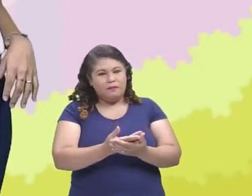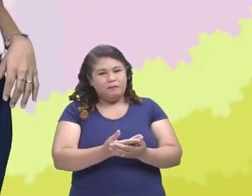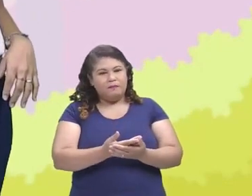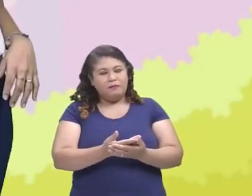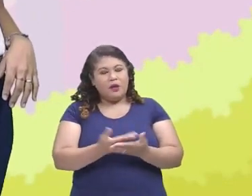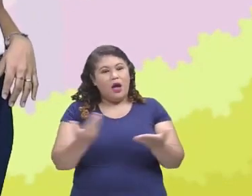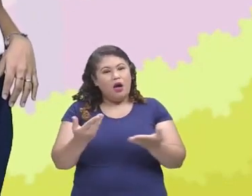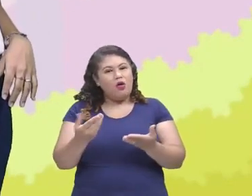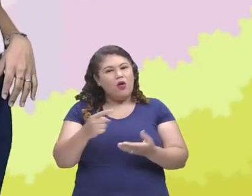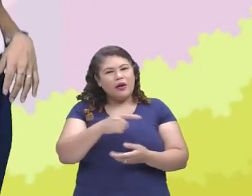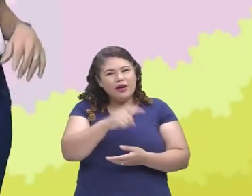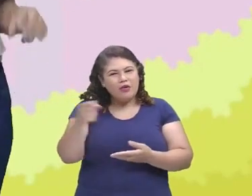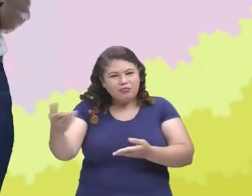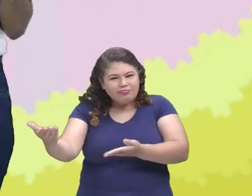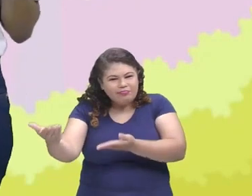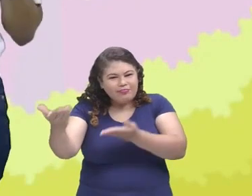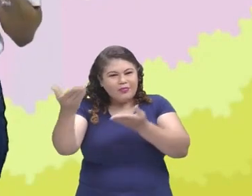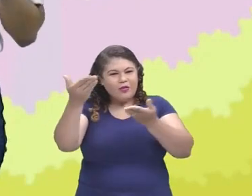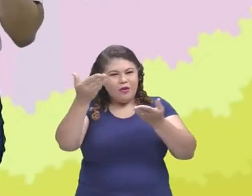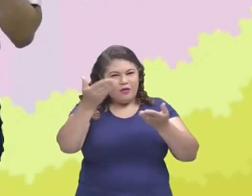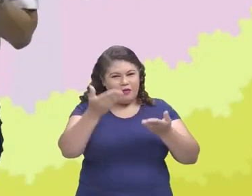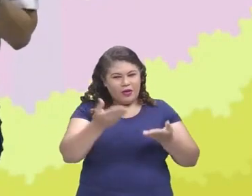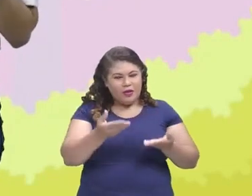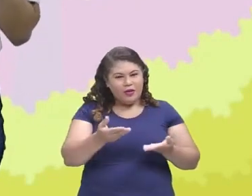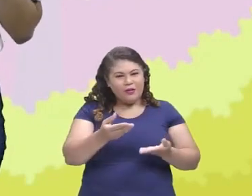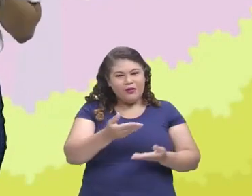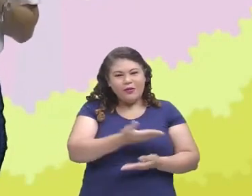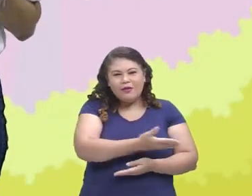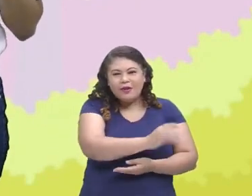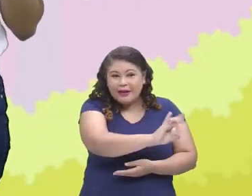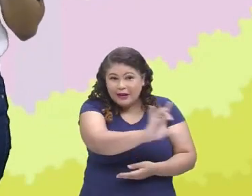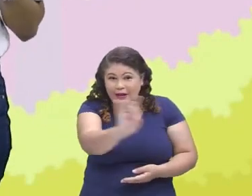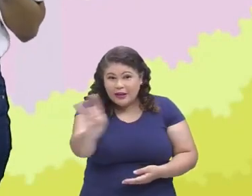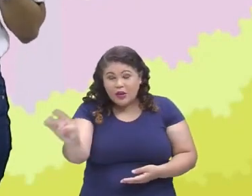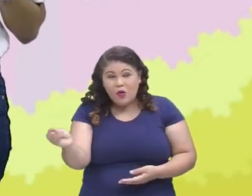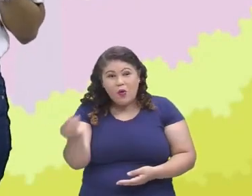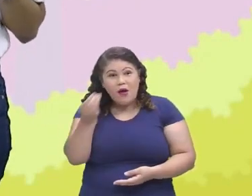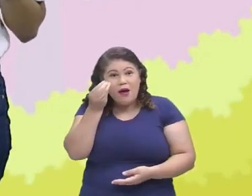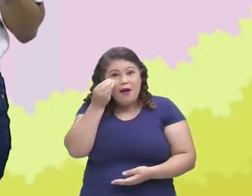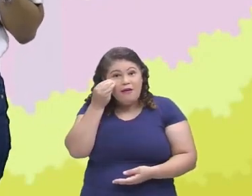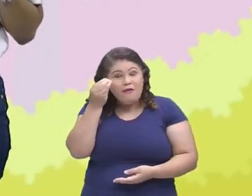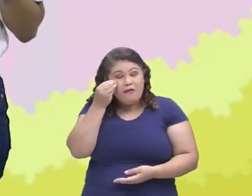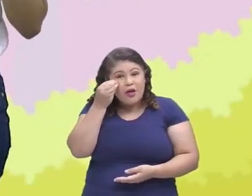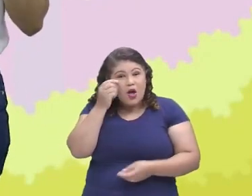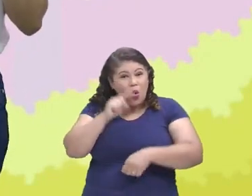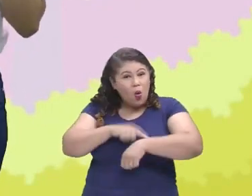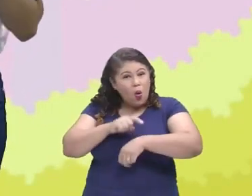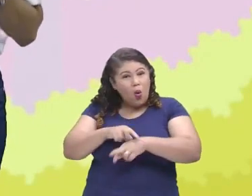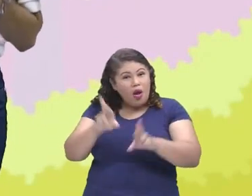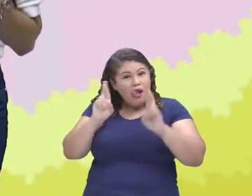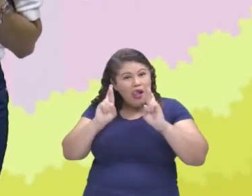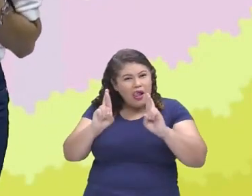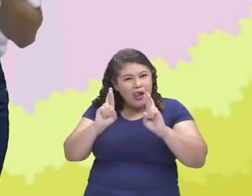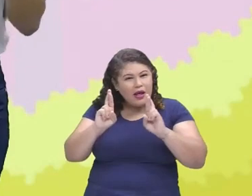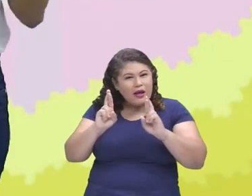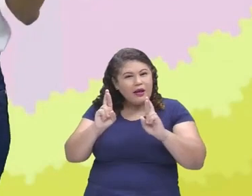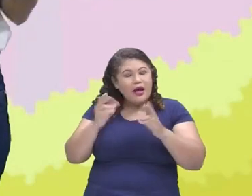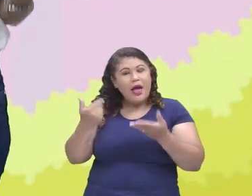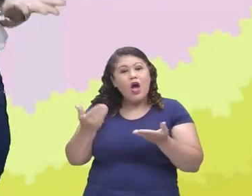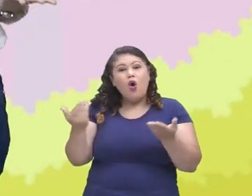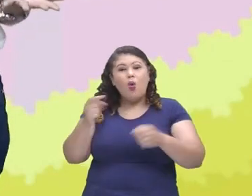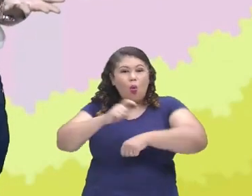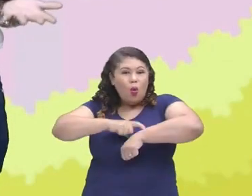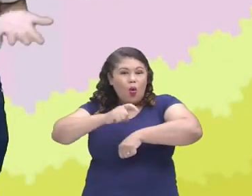eu convido vocês para o momento mais esperado da nossa aula de hoje. Qual é? É a nossa hora da